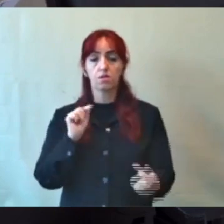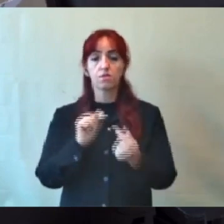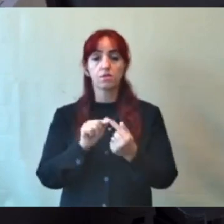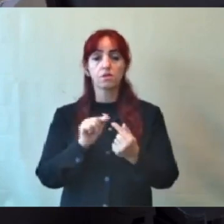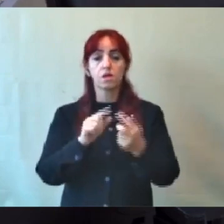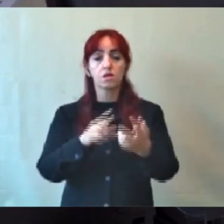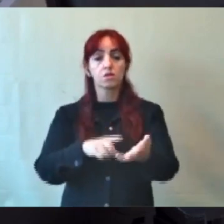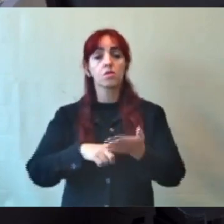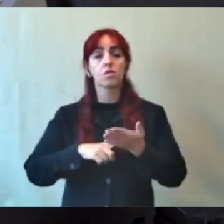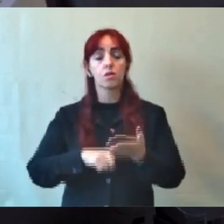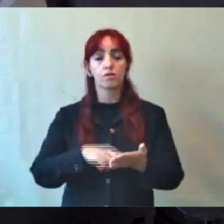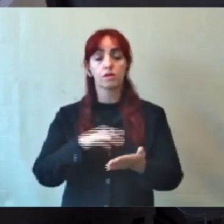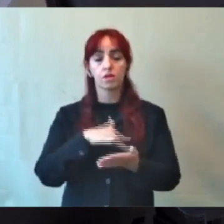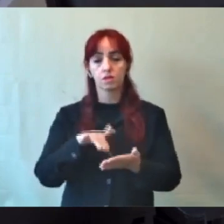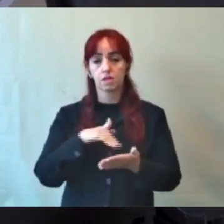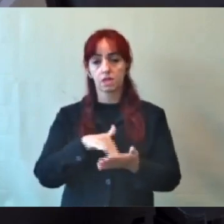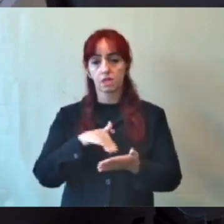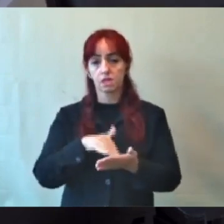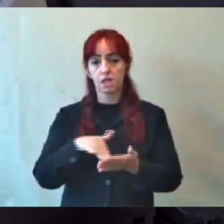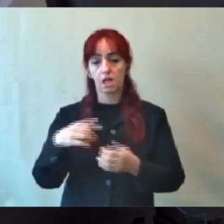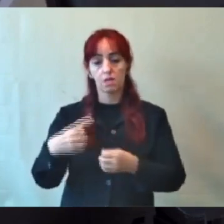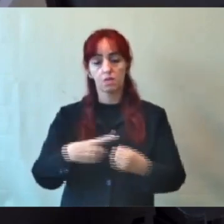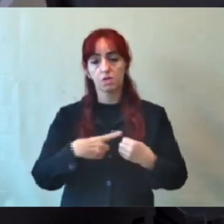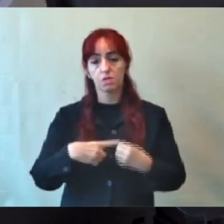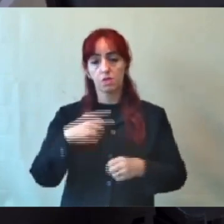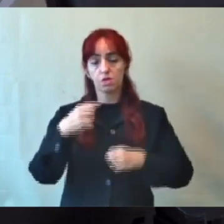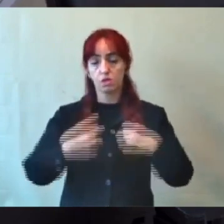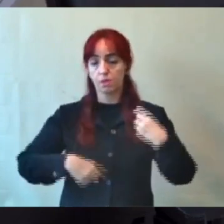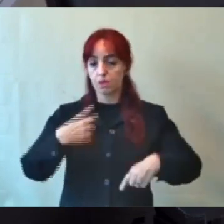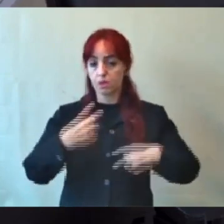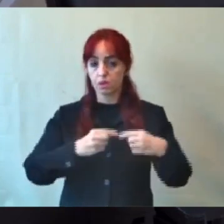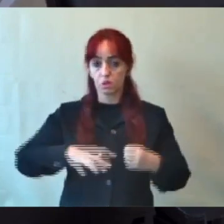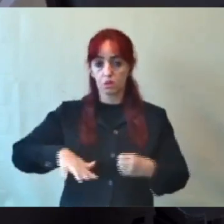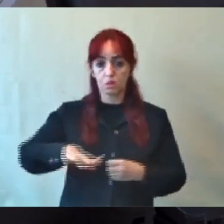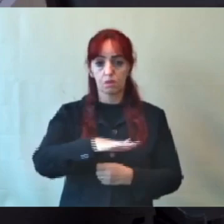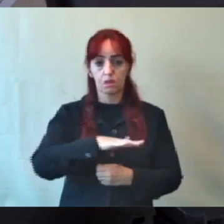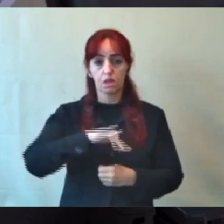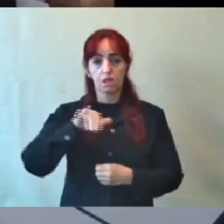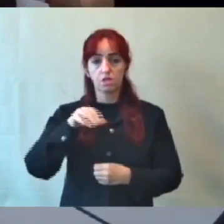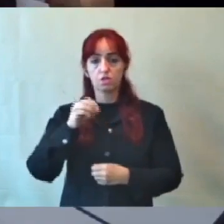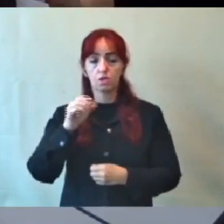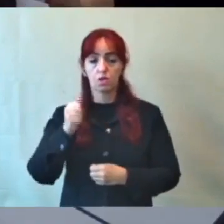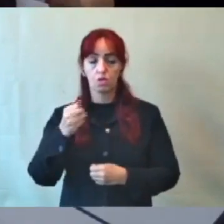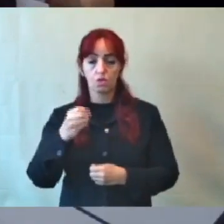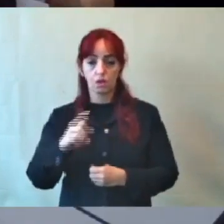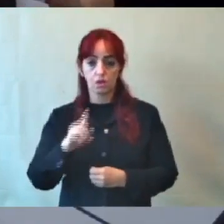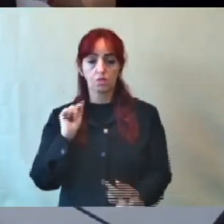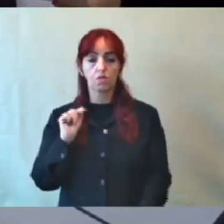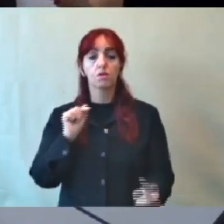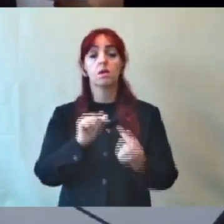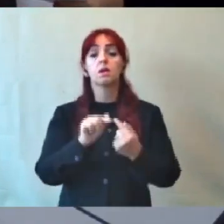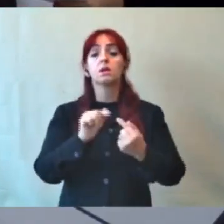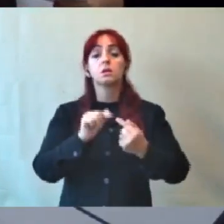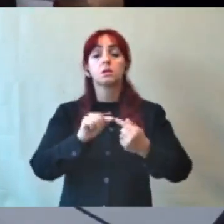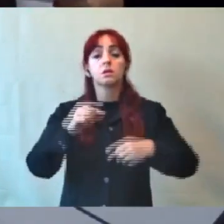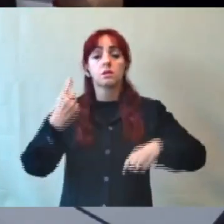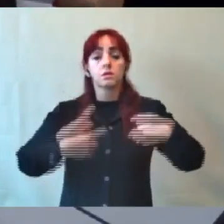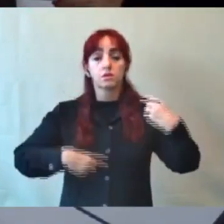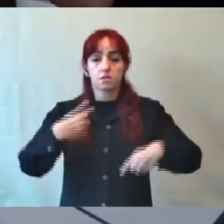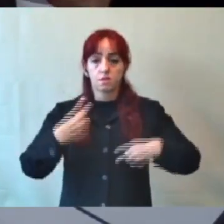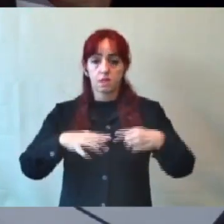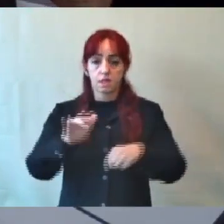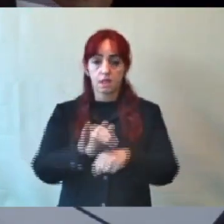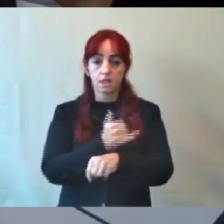o secretário municipal de Política Urbana, João Antônio Fleury, com o objetivo de debater possíveis alternativas e estratégias de